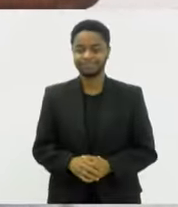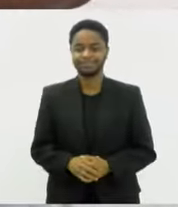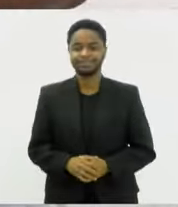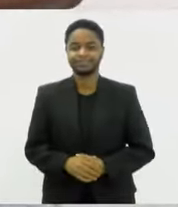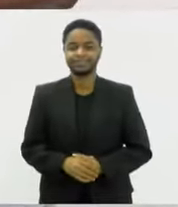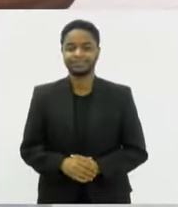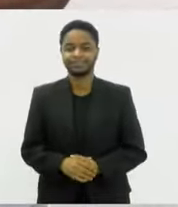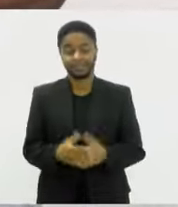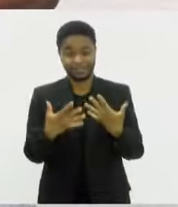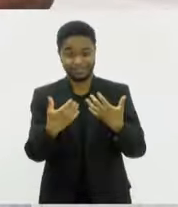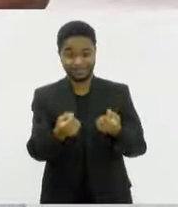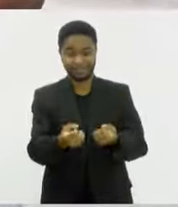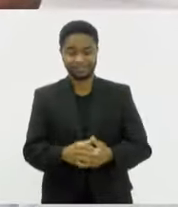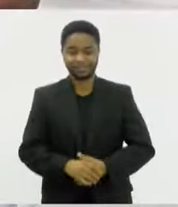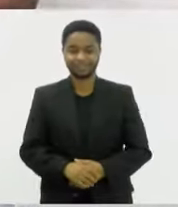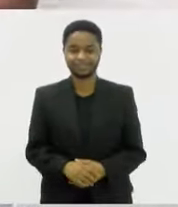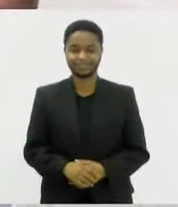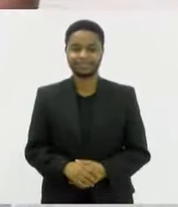Vamos nessa.